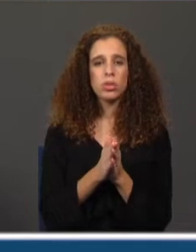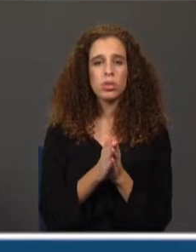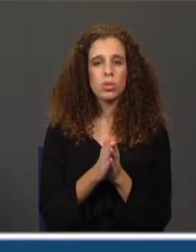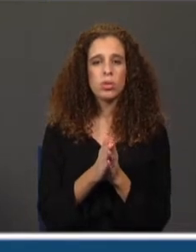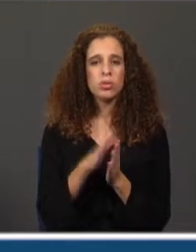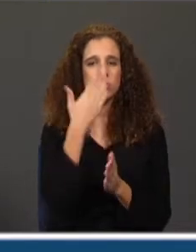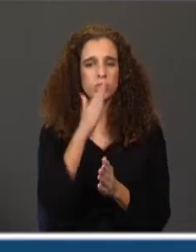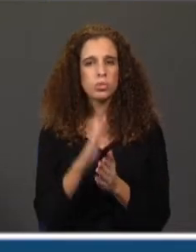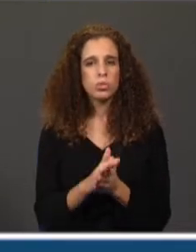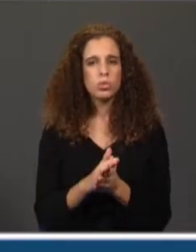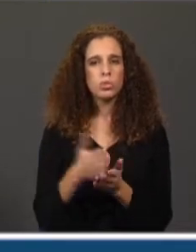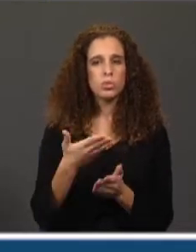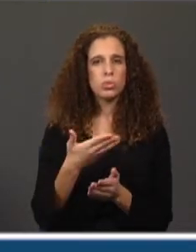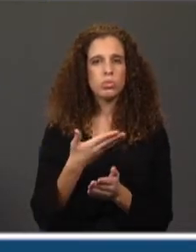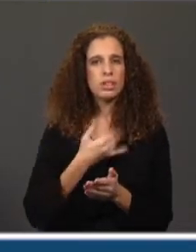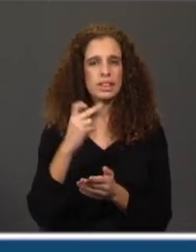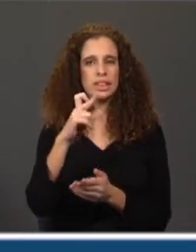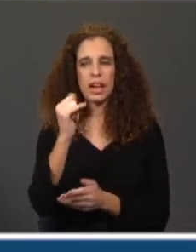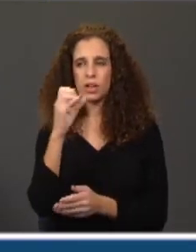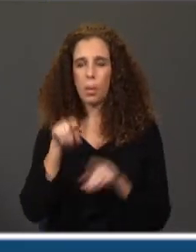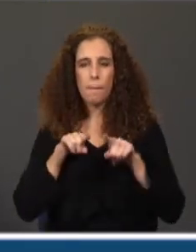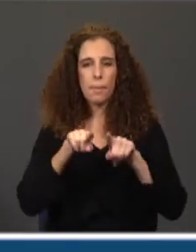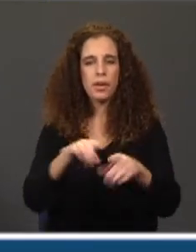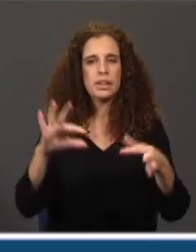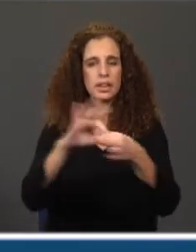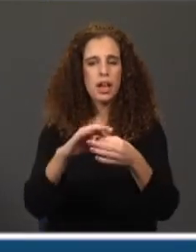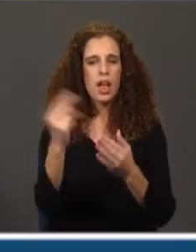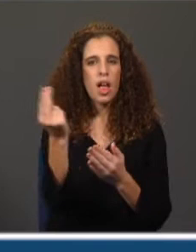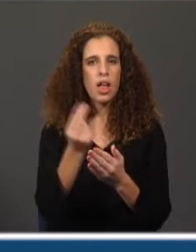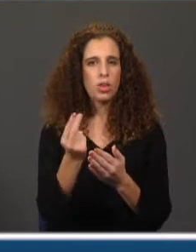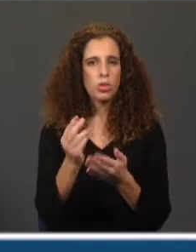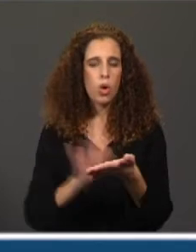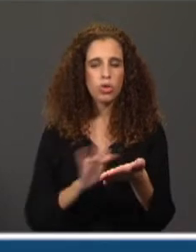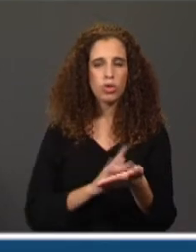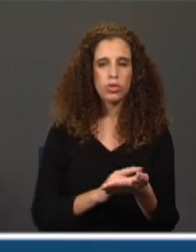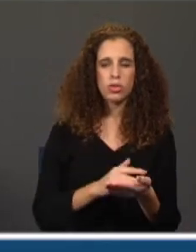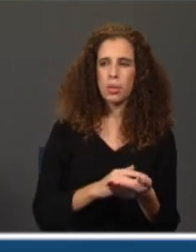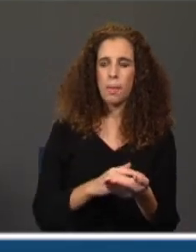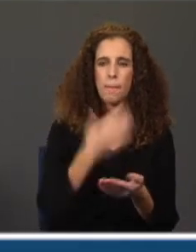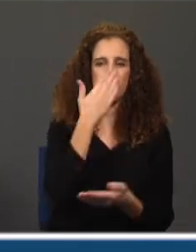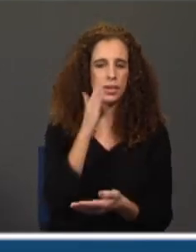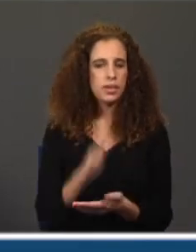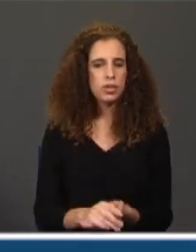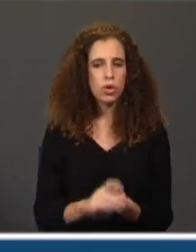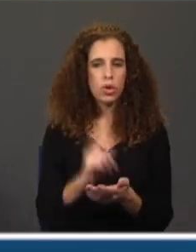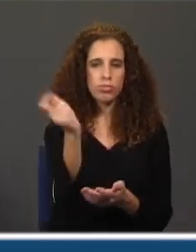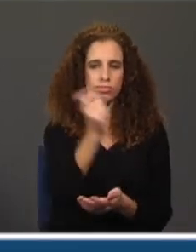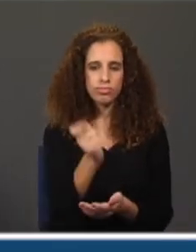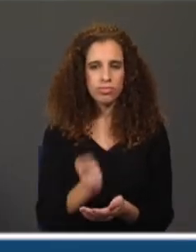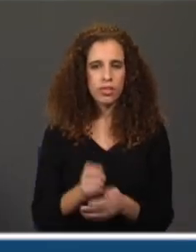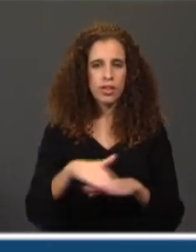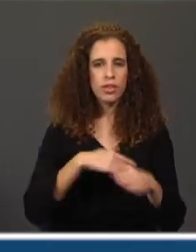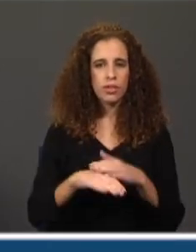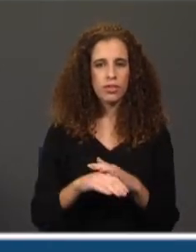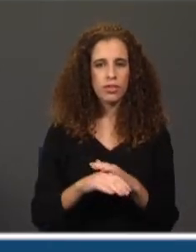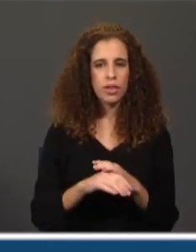espécie de diário paralelo em relação aos livros. Como aqueles desenhos ou risquinhos que as pessoas, que certas pessoas fazem nas